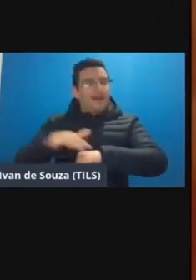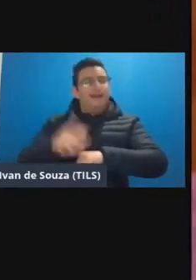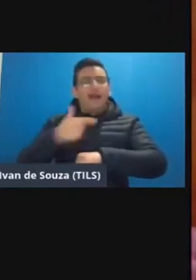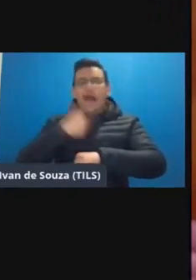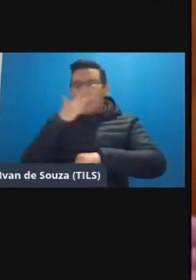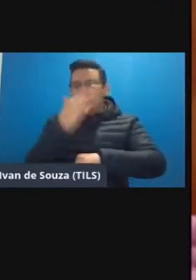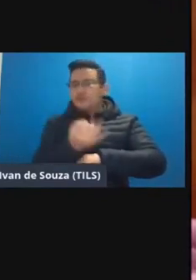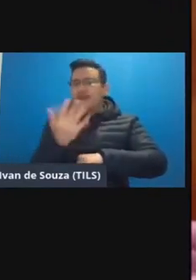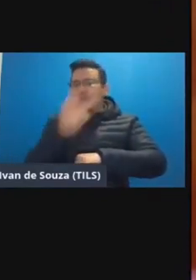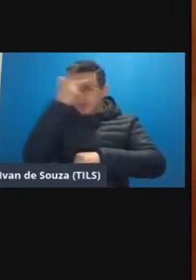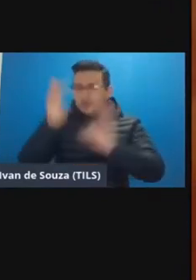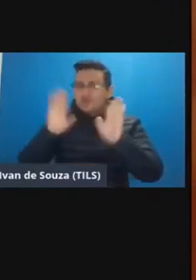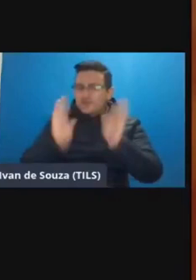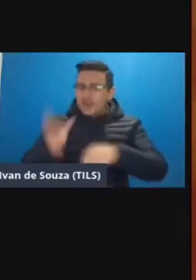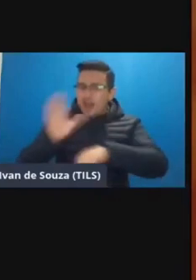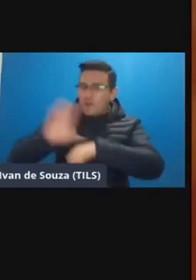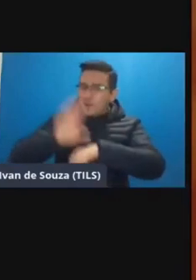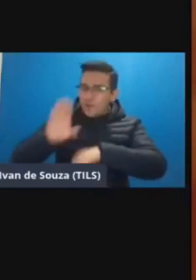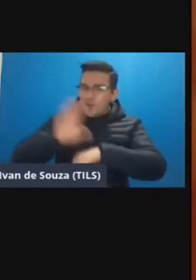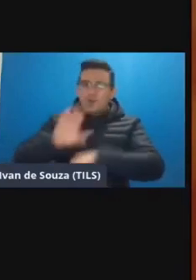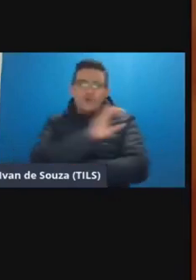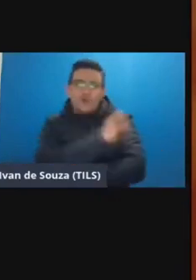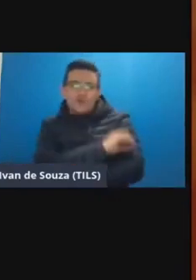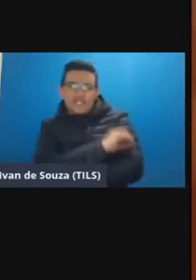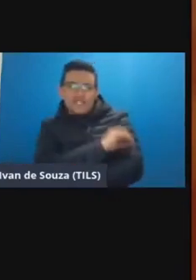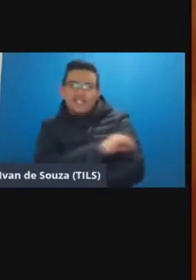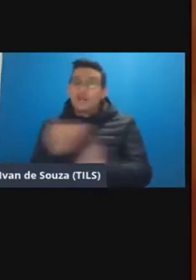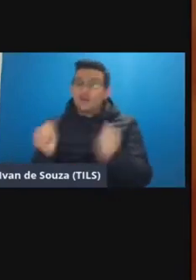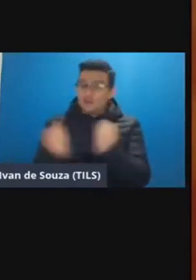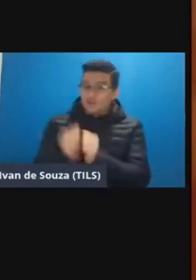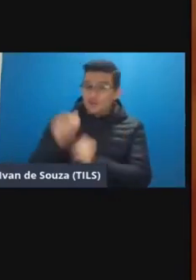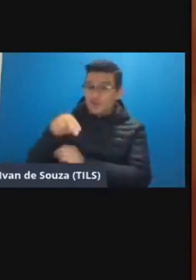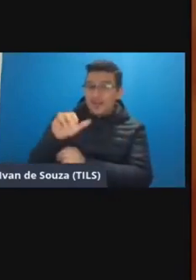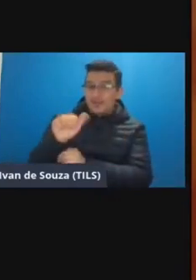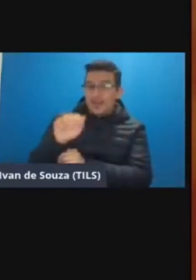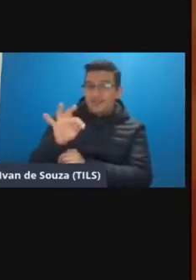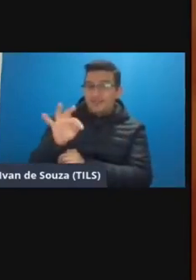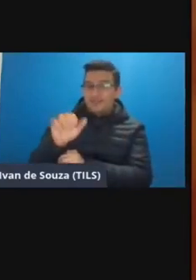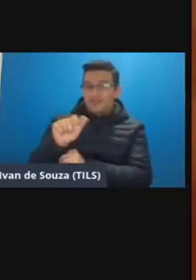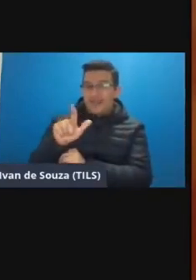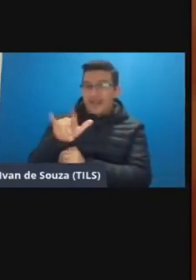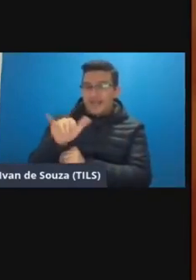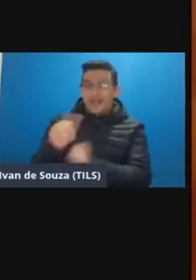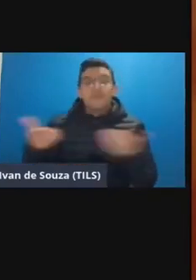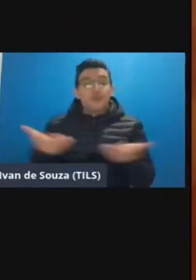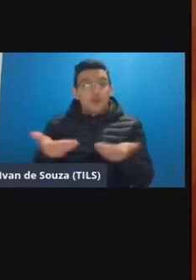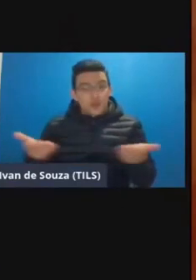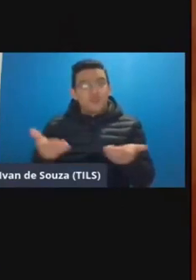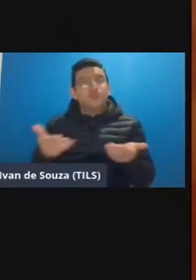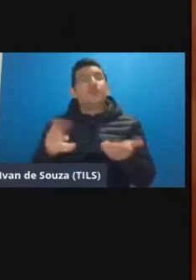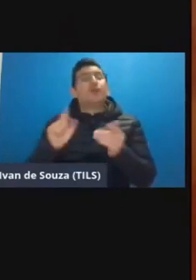acho que muita gente que já deve ter feito curso oficina com a Natália e ela também vai estar conosco hoje falando sobre algumas